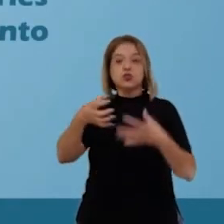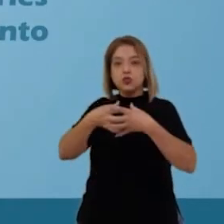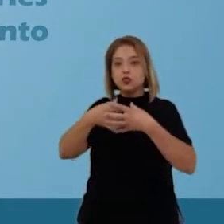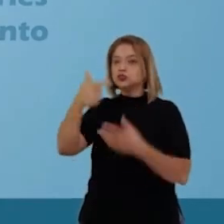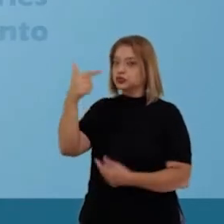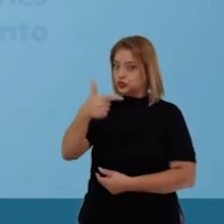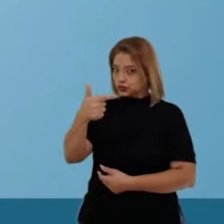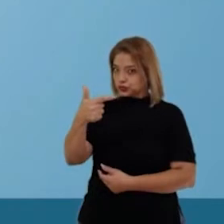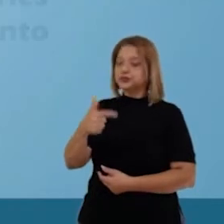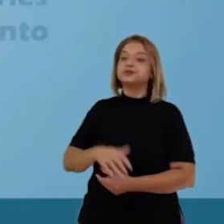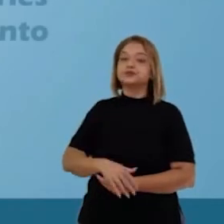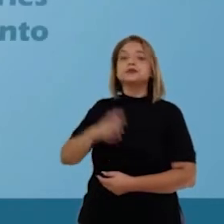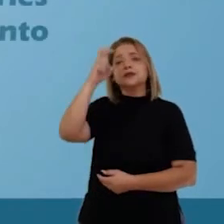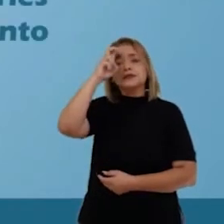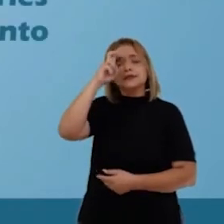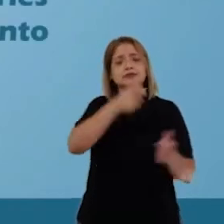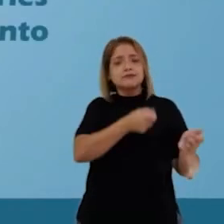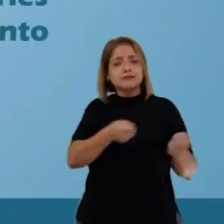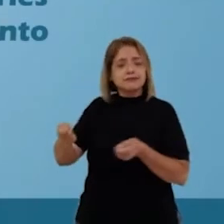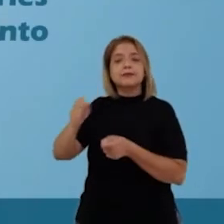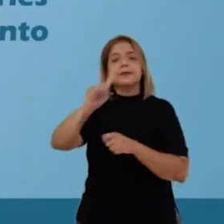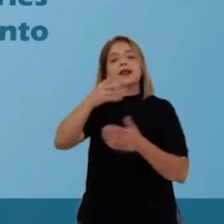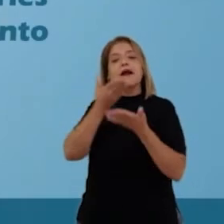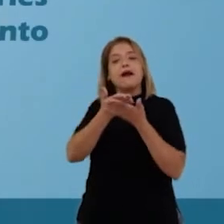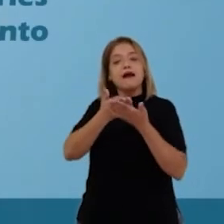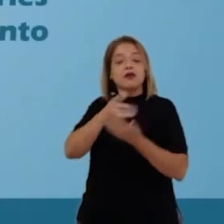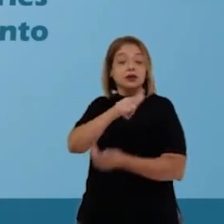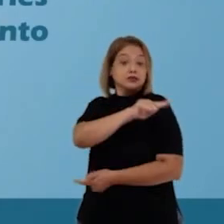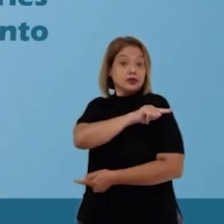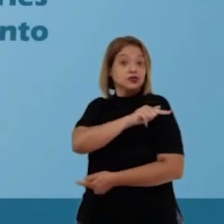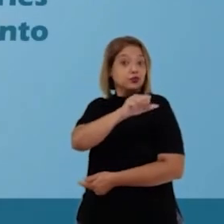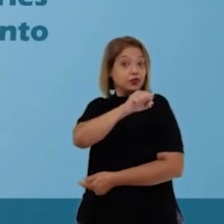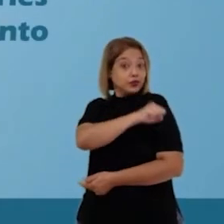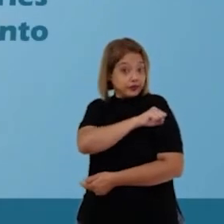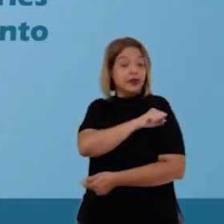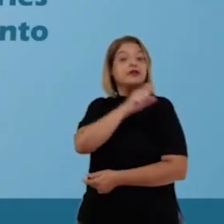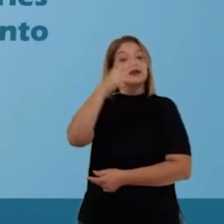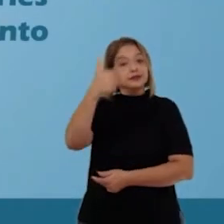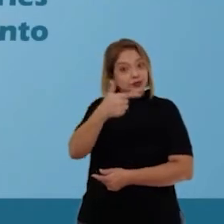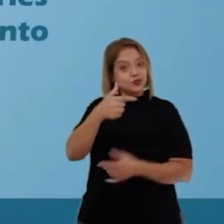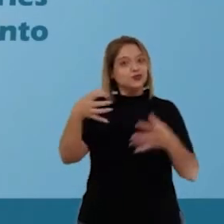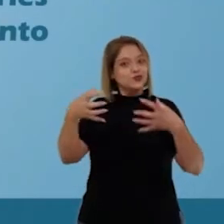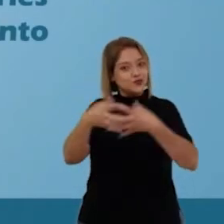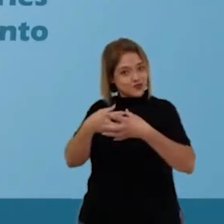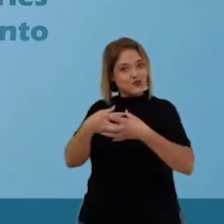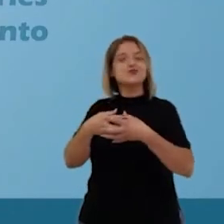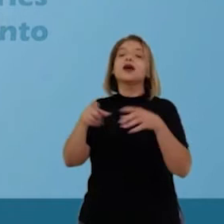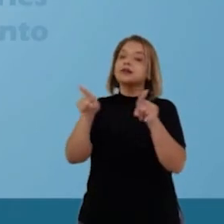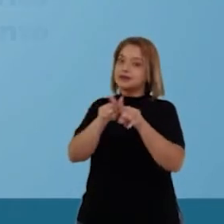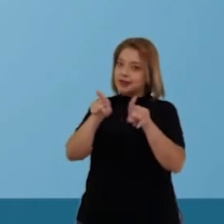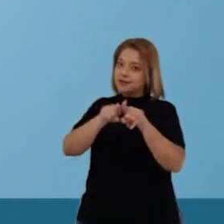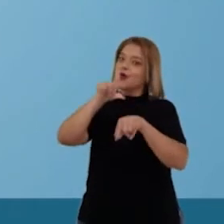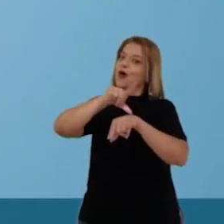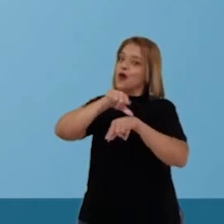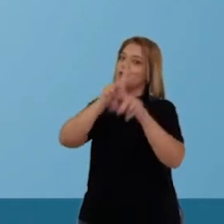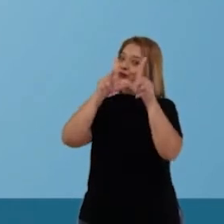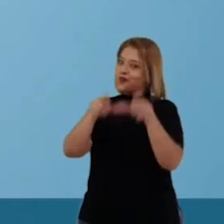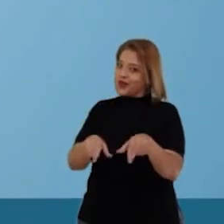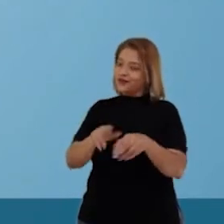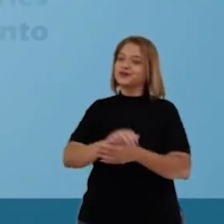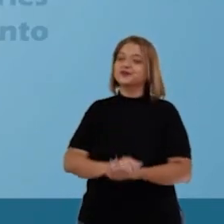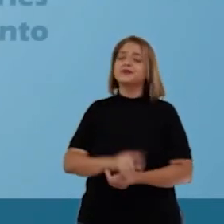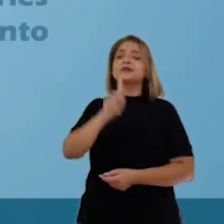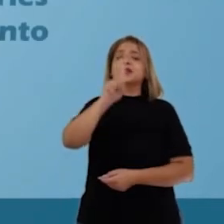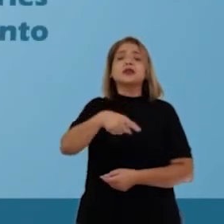segundo segmento. E as quintas-feiras, aulas para a sétima e oitava série do segundo segmento. Também nesse mesmo horário.